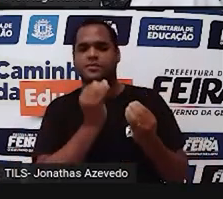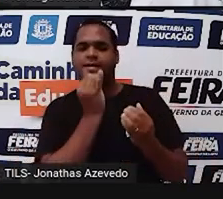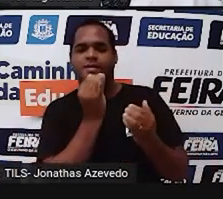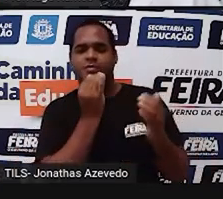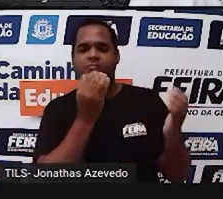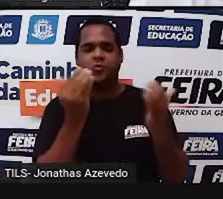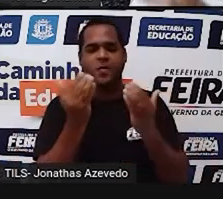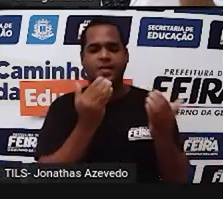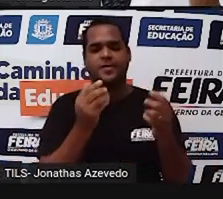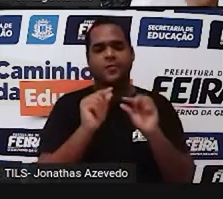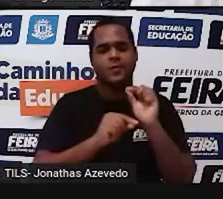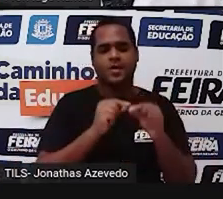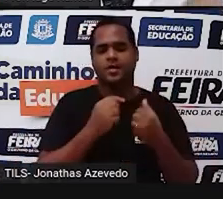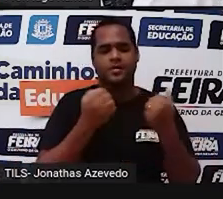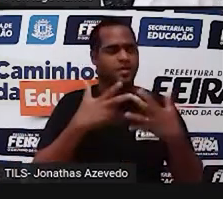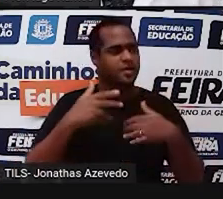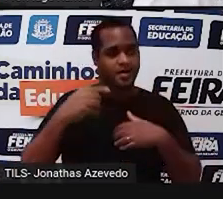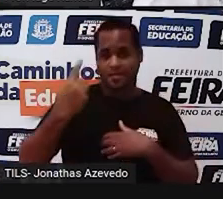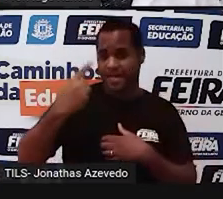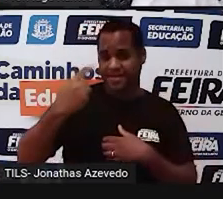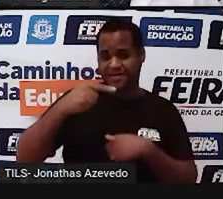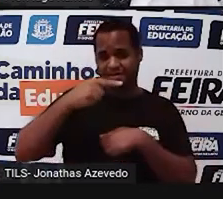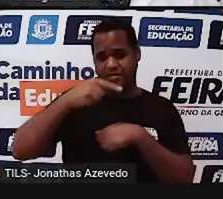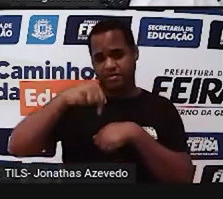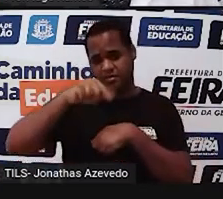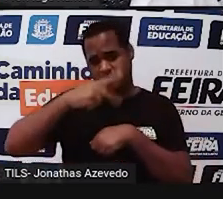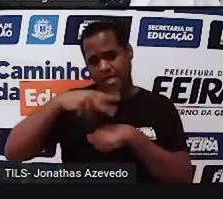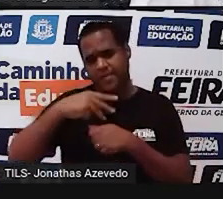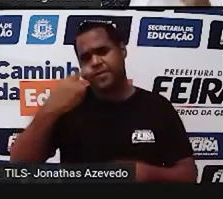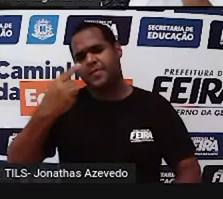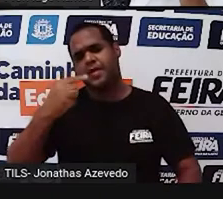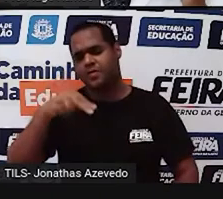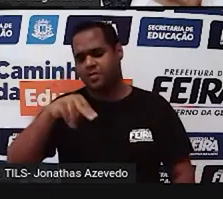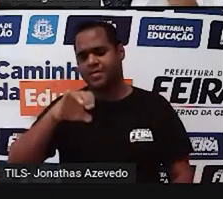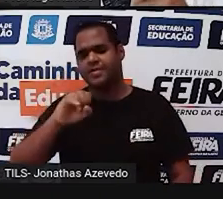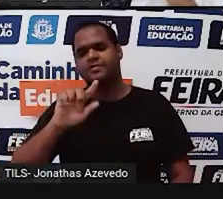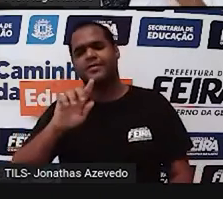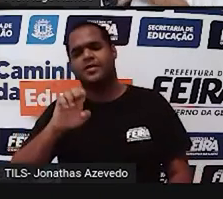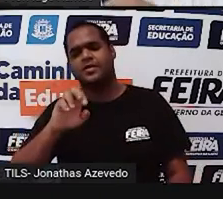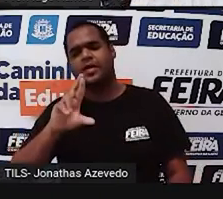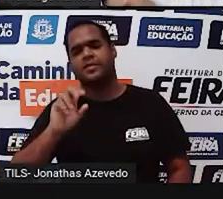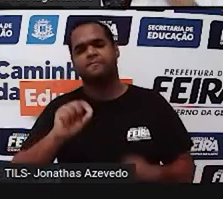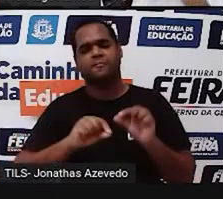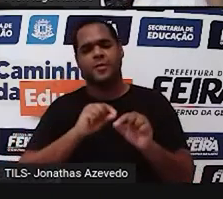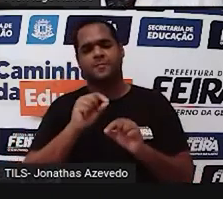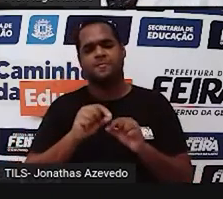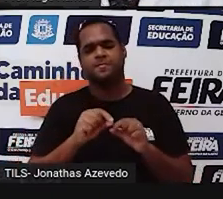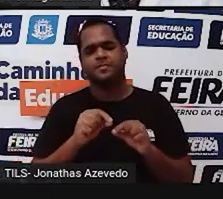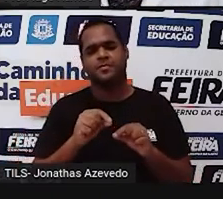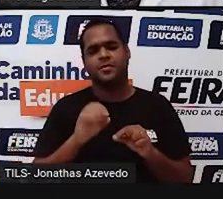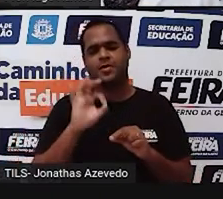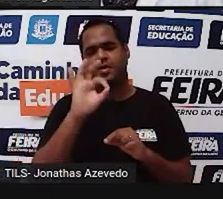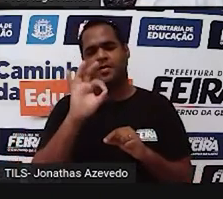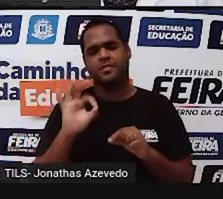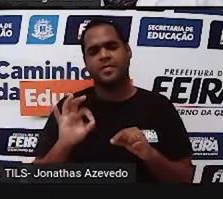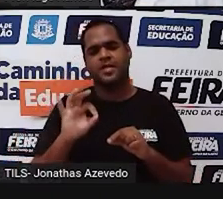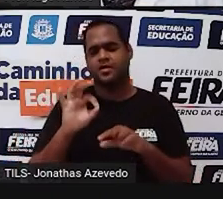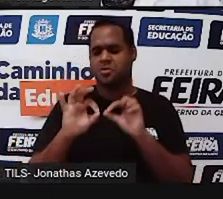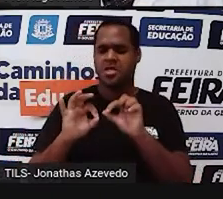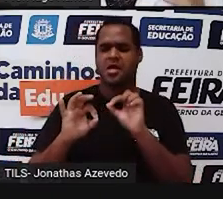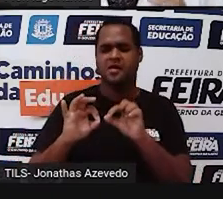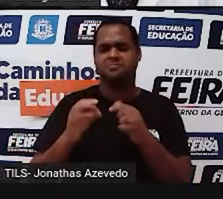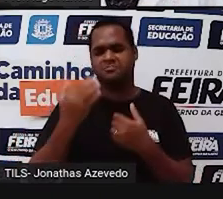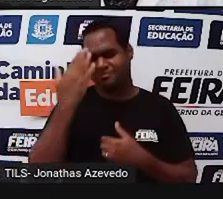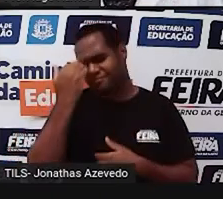certo? O primeiro país, a Nigéria, tá? O que é que significa aquela porcentagem que está para a Nigéria?